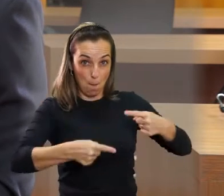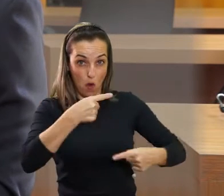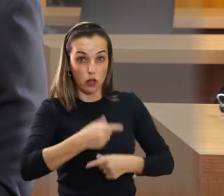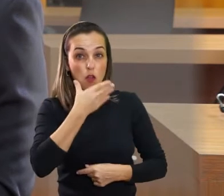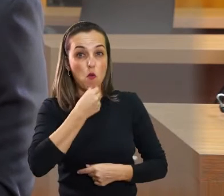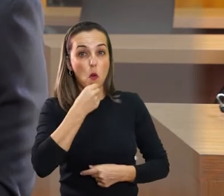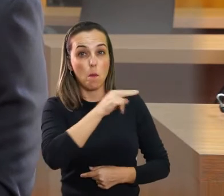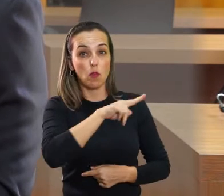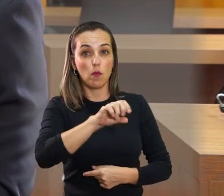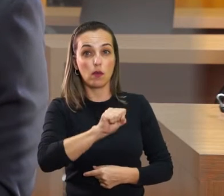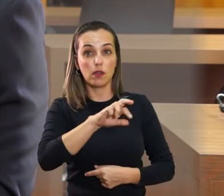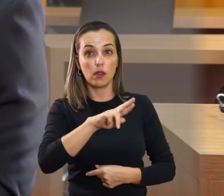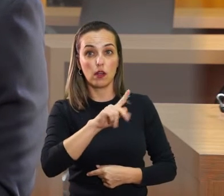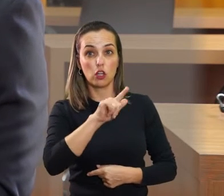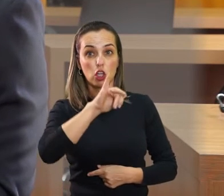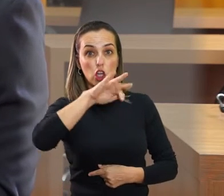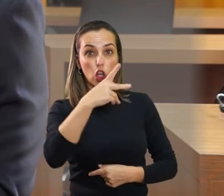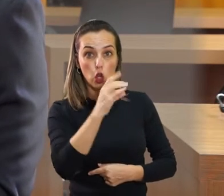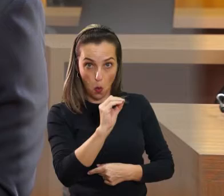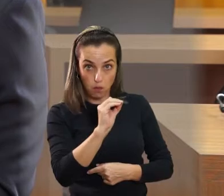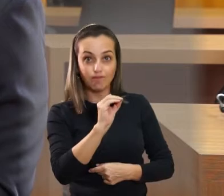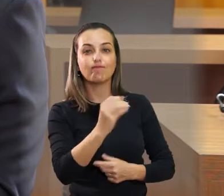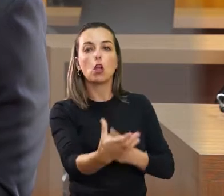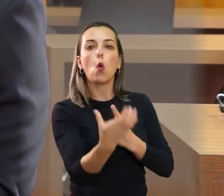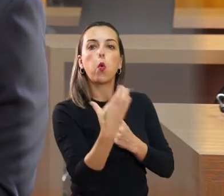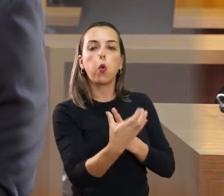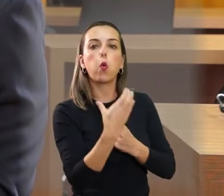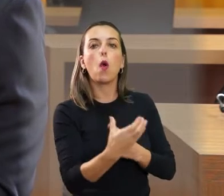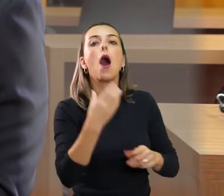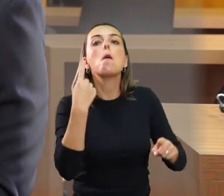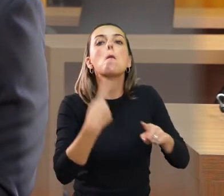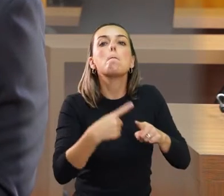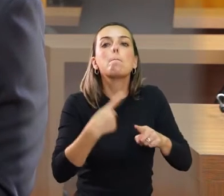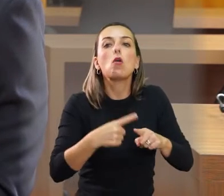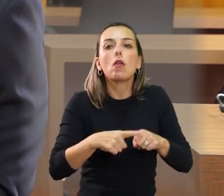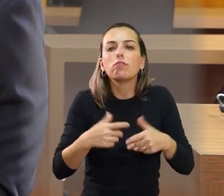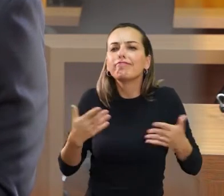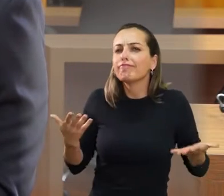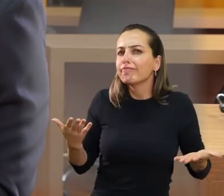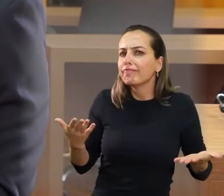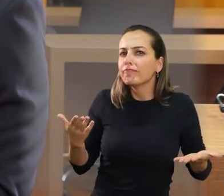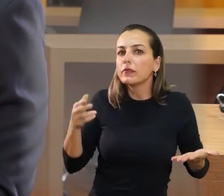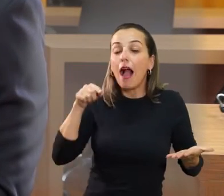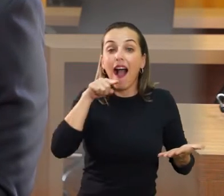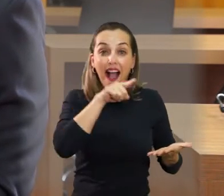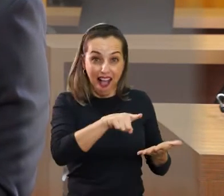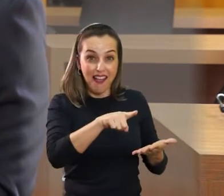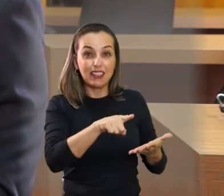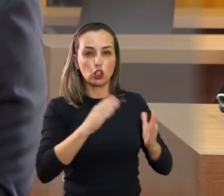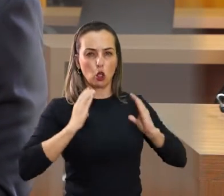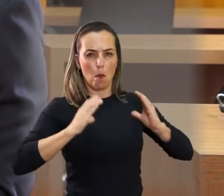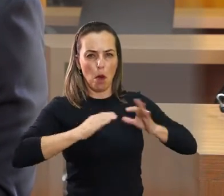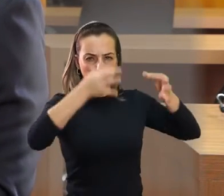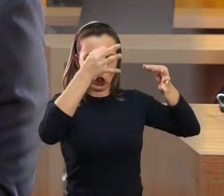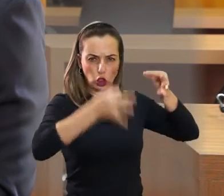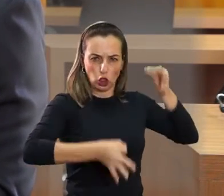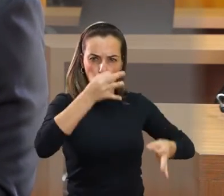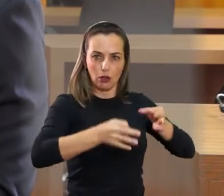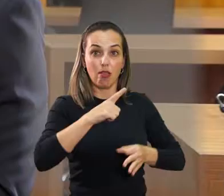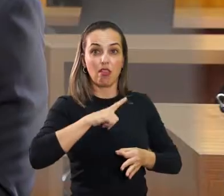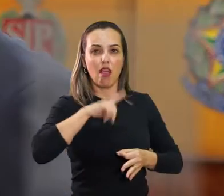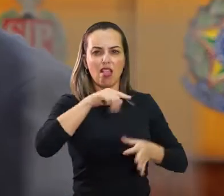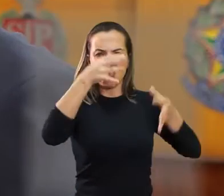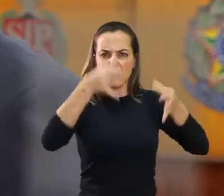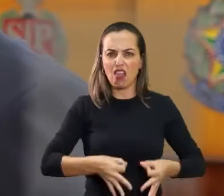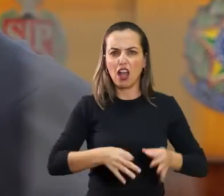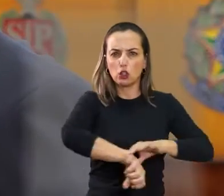Minha inspiração política, Serginho Meneghelli. Por quê? Porque é justo, porque é decente, porque mete a mão na massa como todo